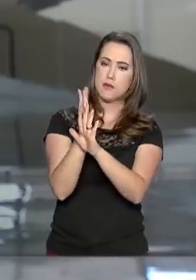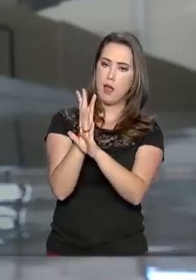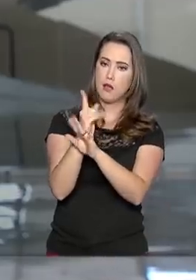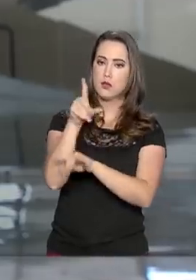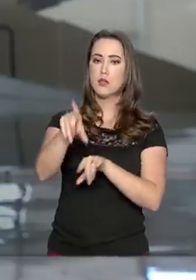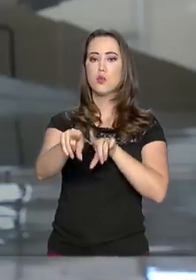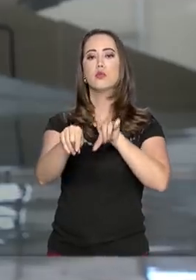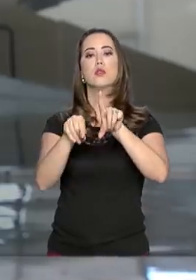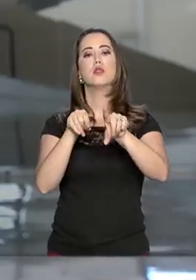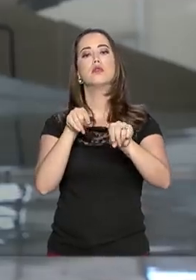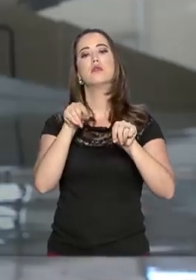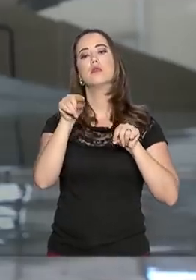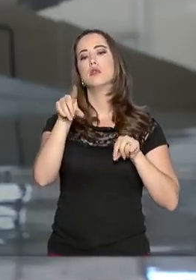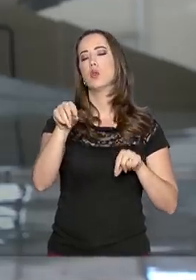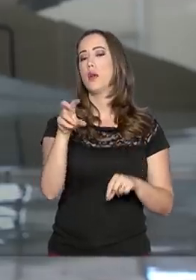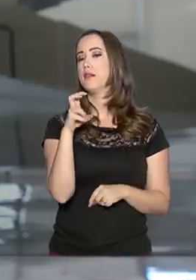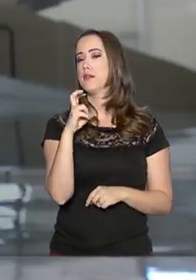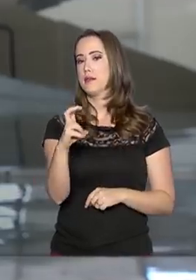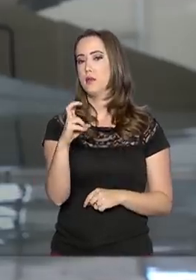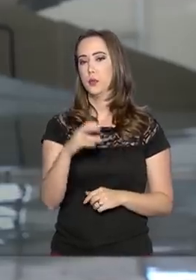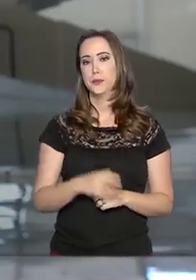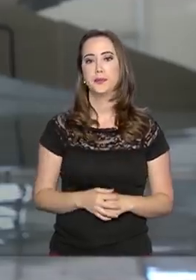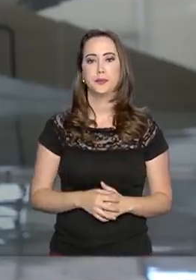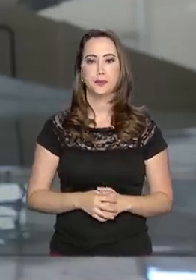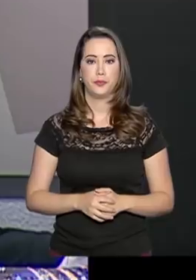selecionadas como ponto de partida.